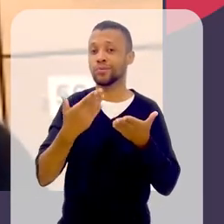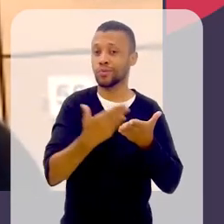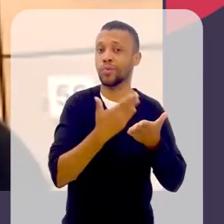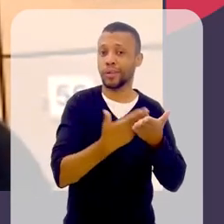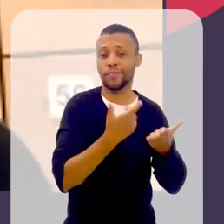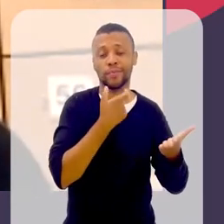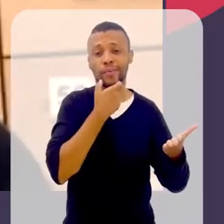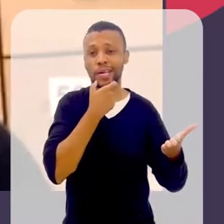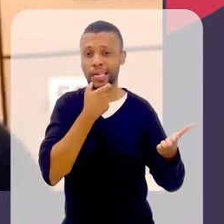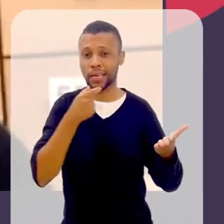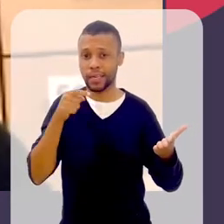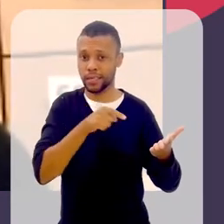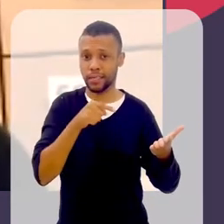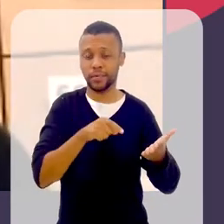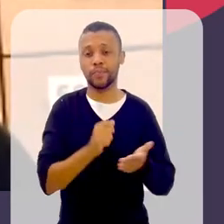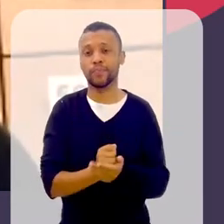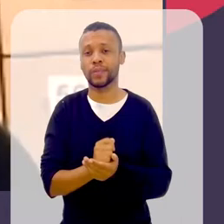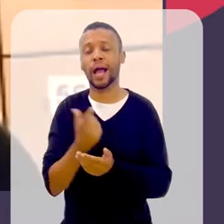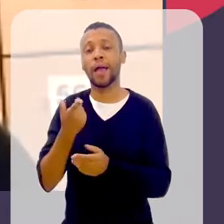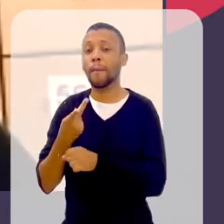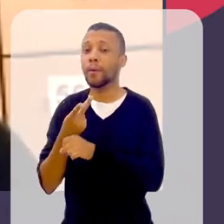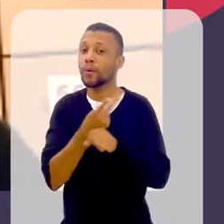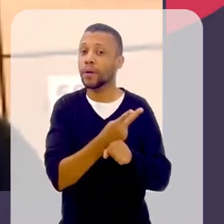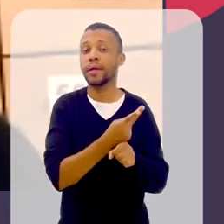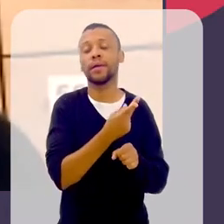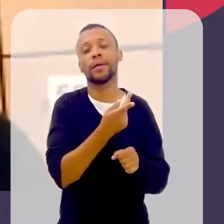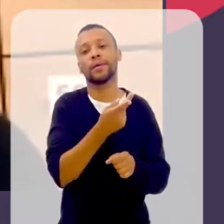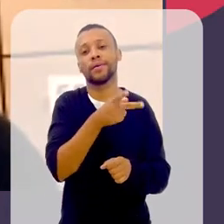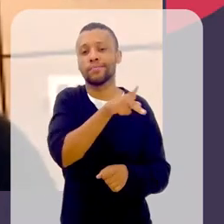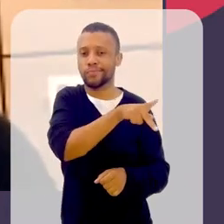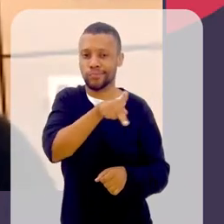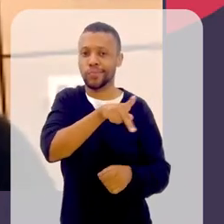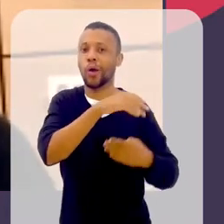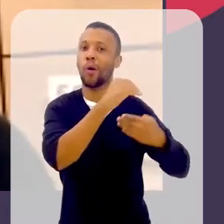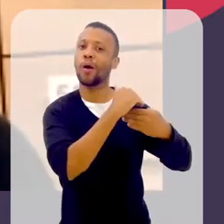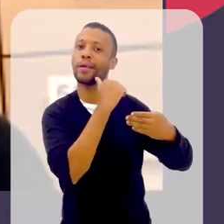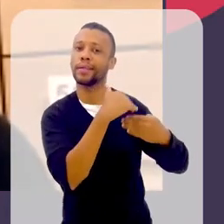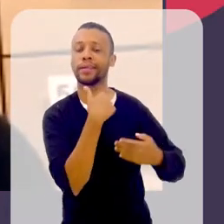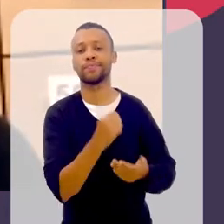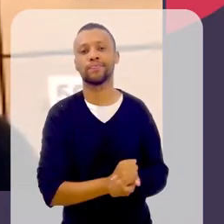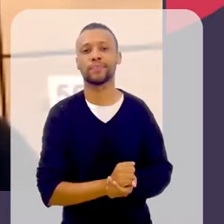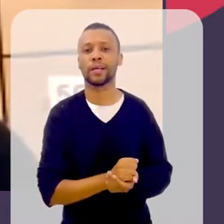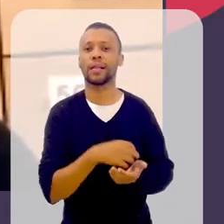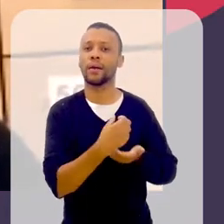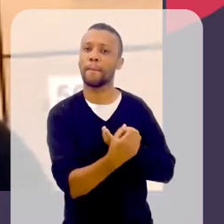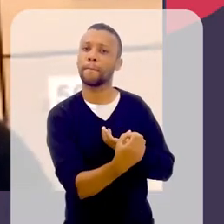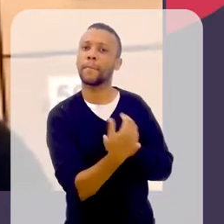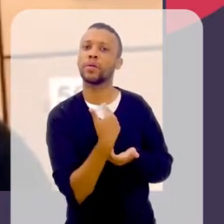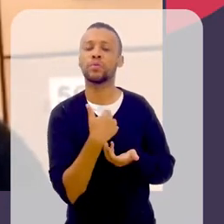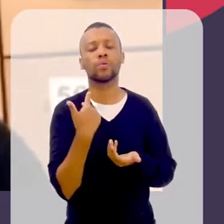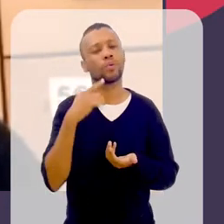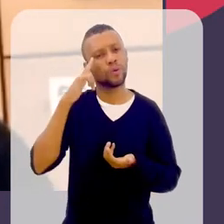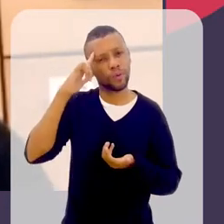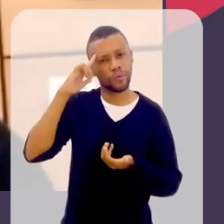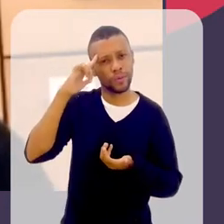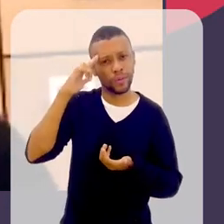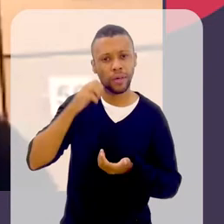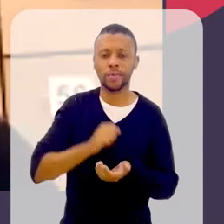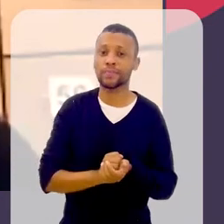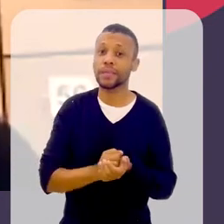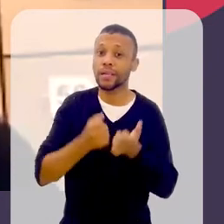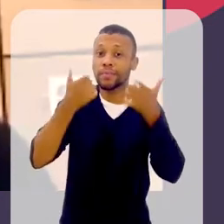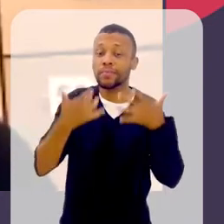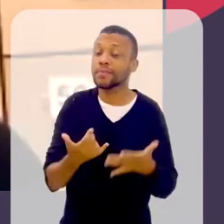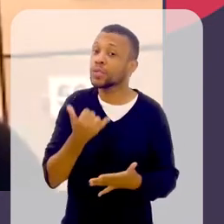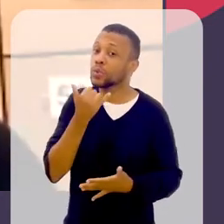Craft. E aí foi quando a minha orientadora, a Natasha Pugliese, me mandou uma mensagem no Instagram